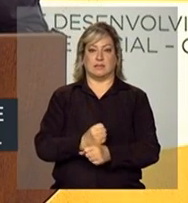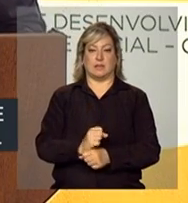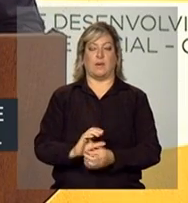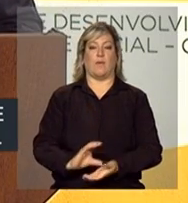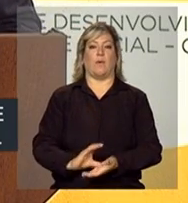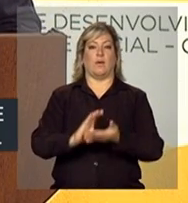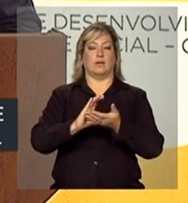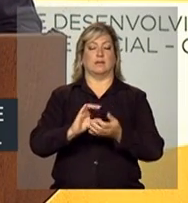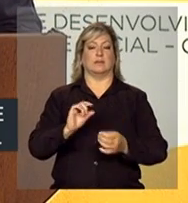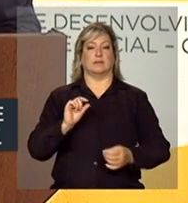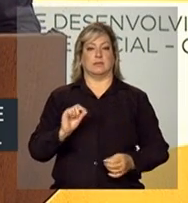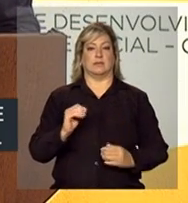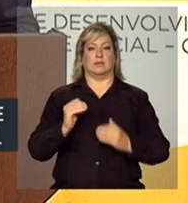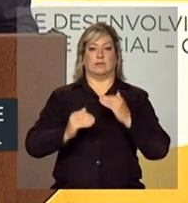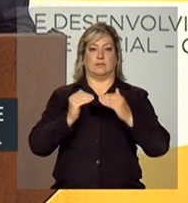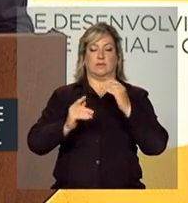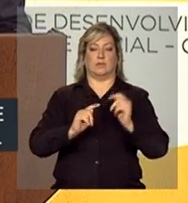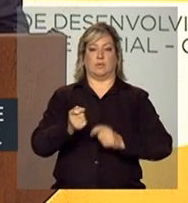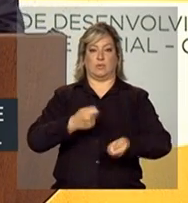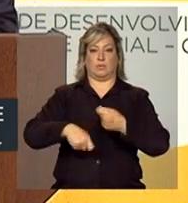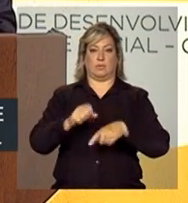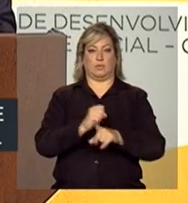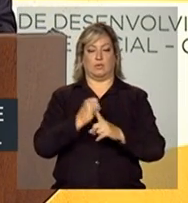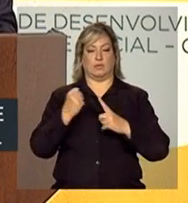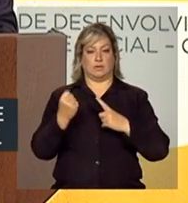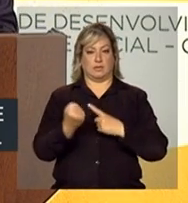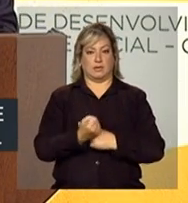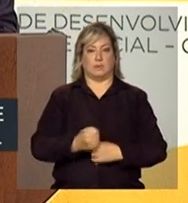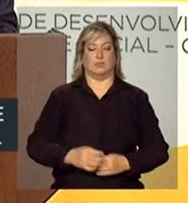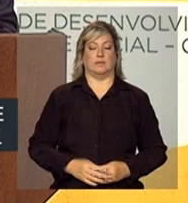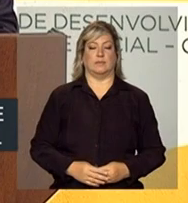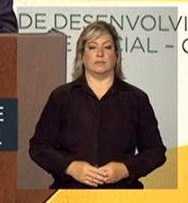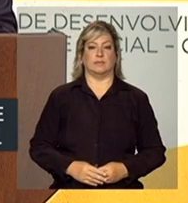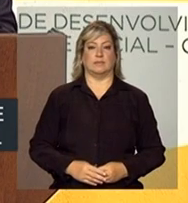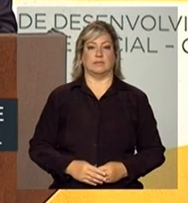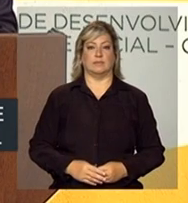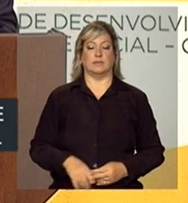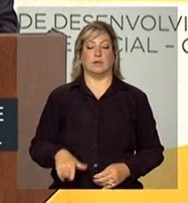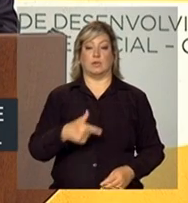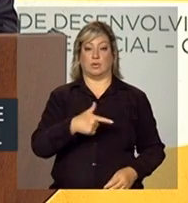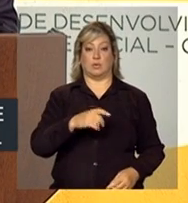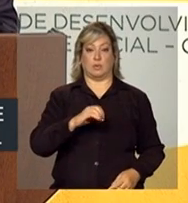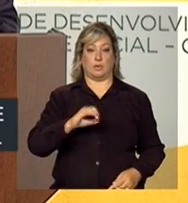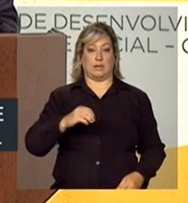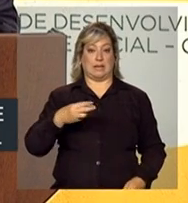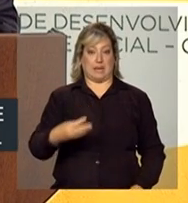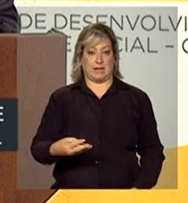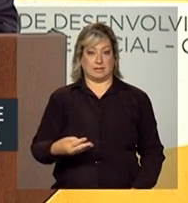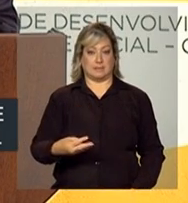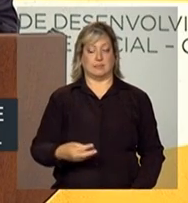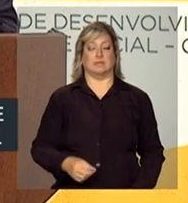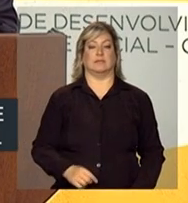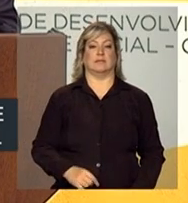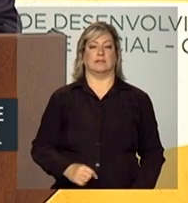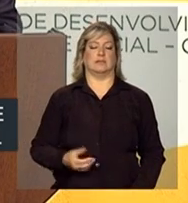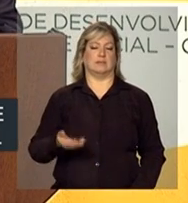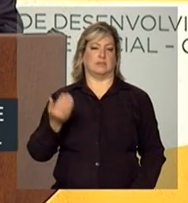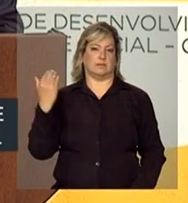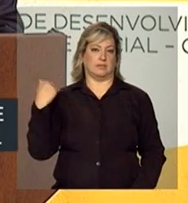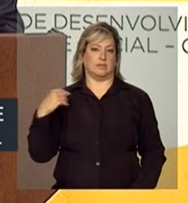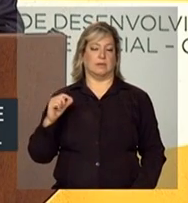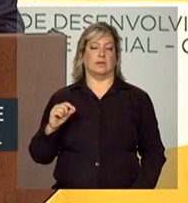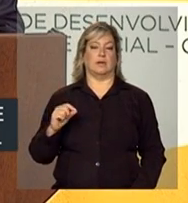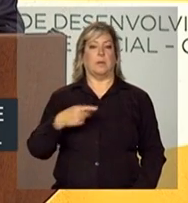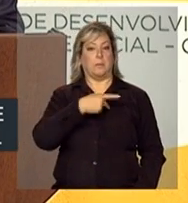Conselho de Desenvolvimento Econômico e Social. Em 2003, logo que o presidente